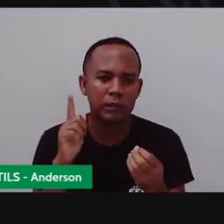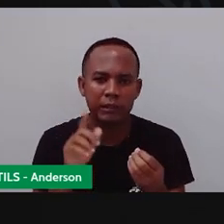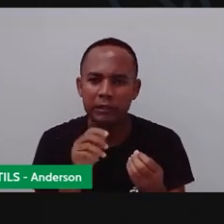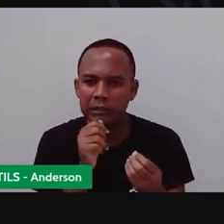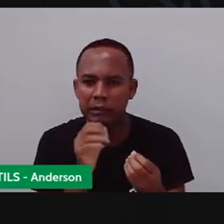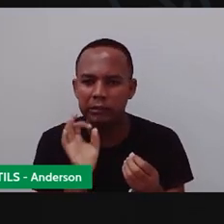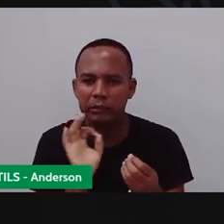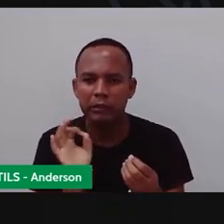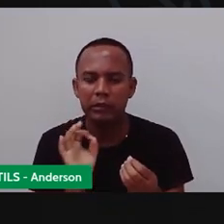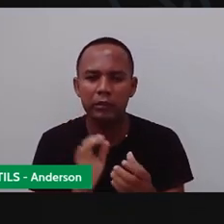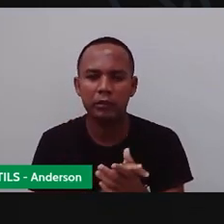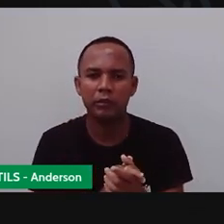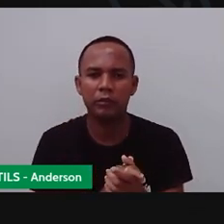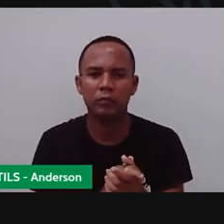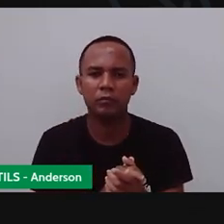aqui.